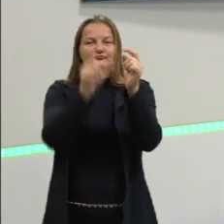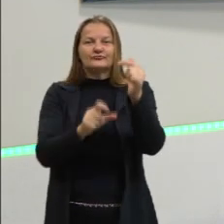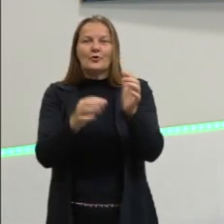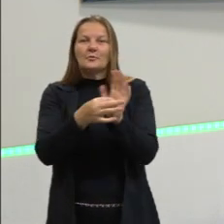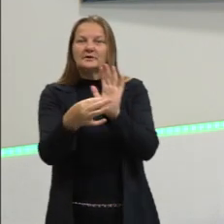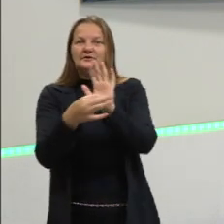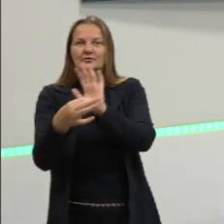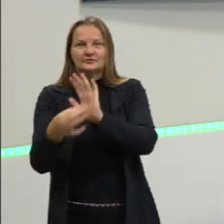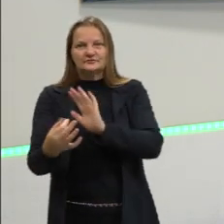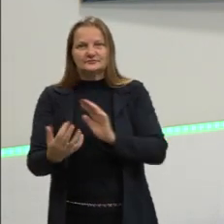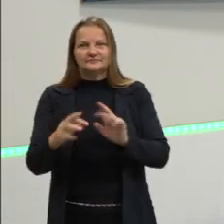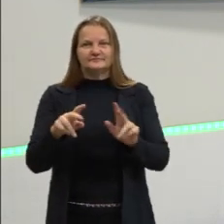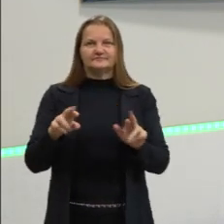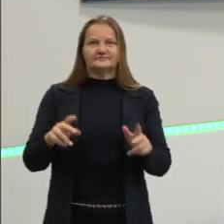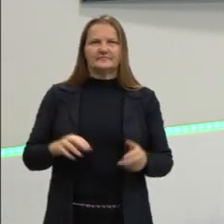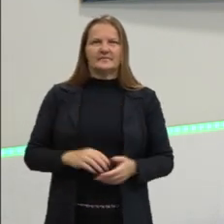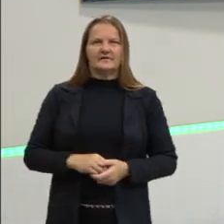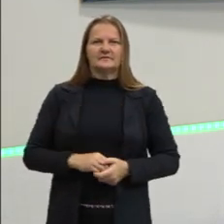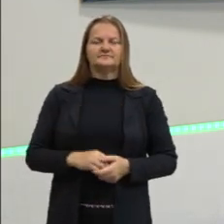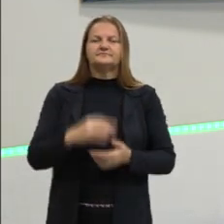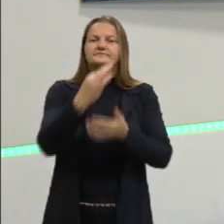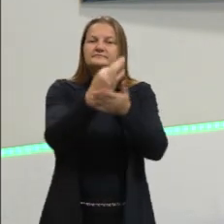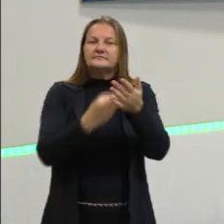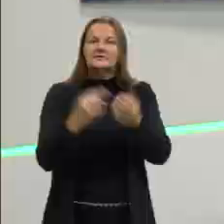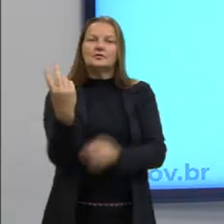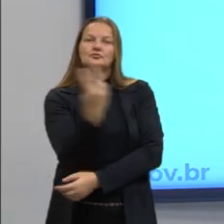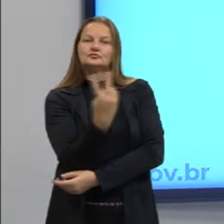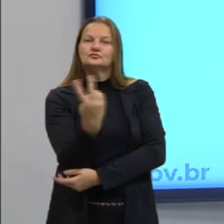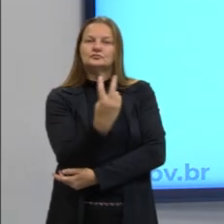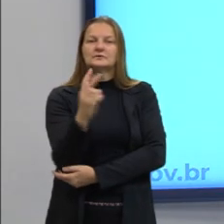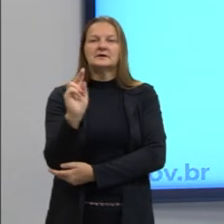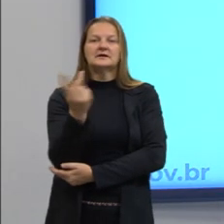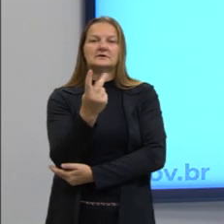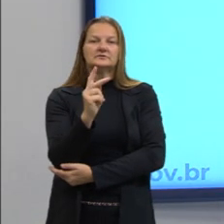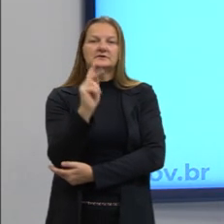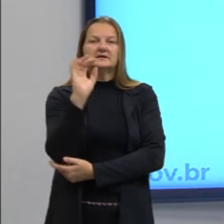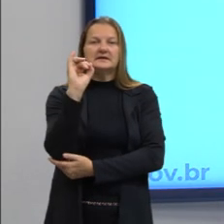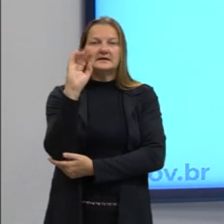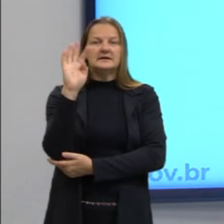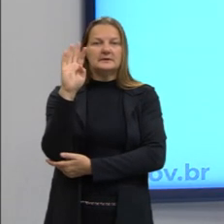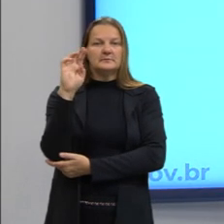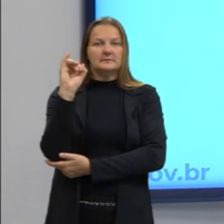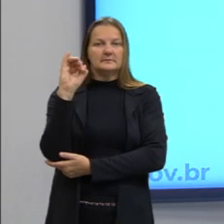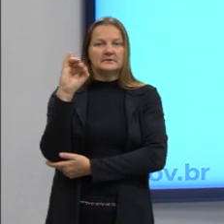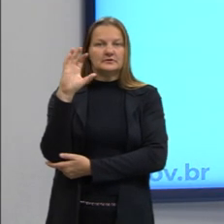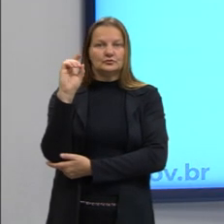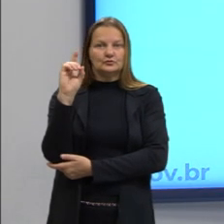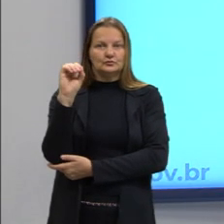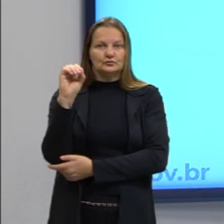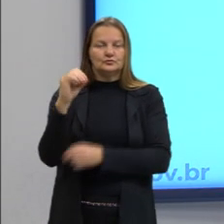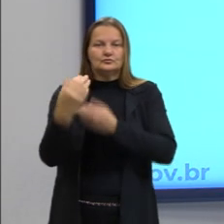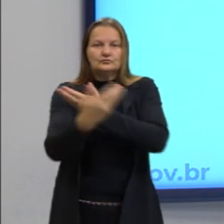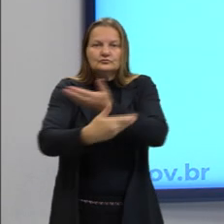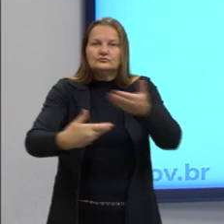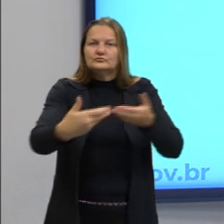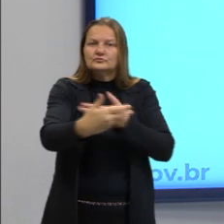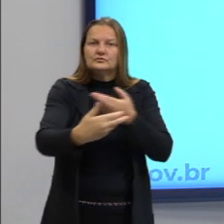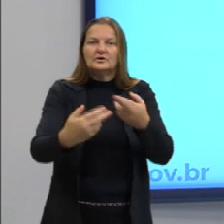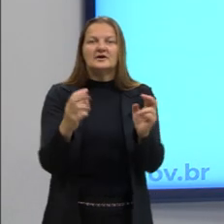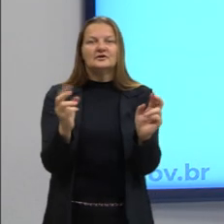opiniões. O texto híbrido ou o texto misto dentro dos textos periodísticos